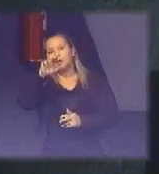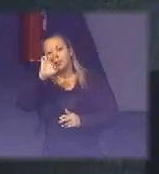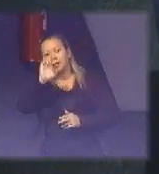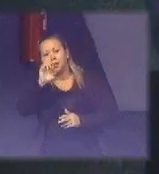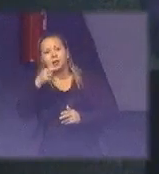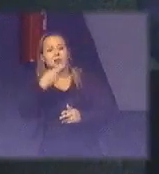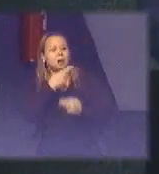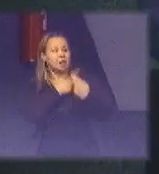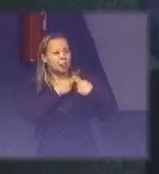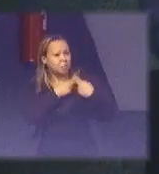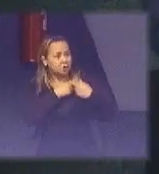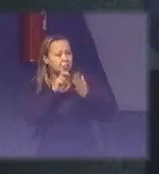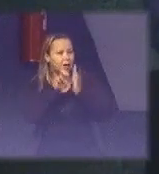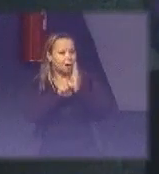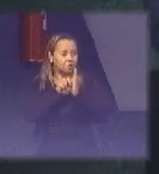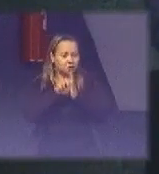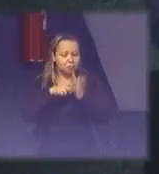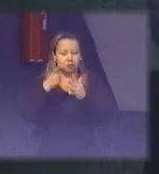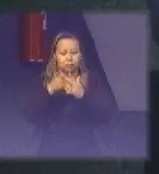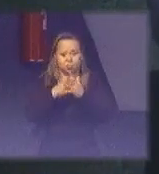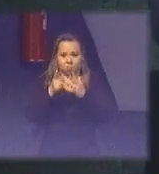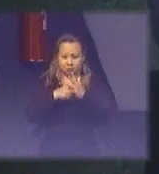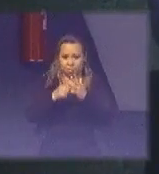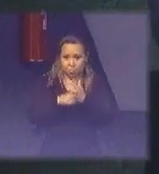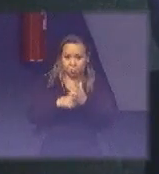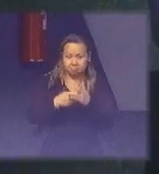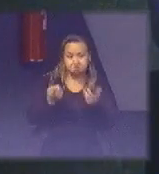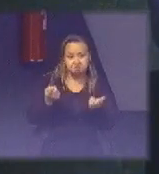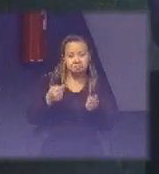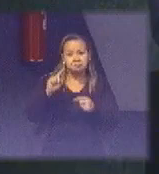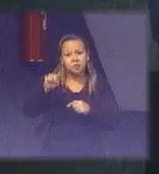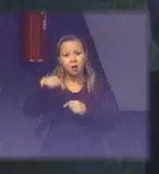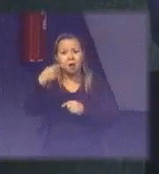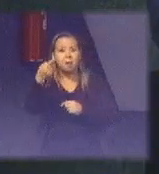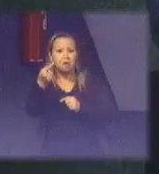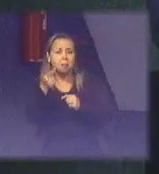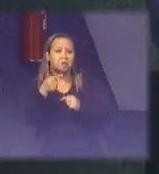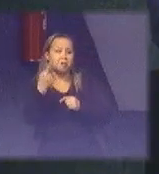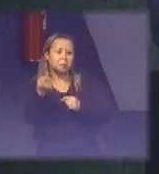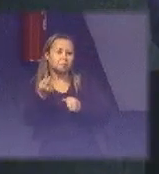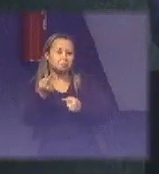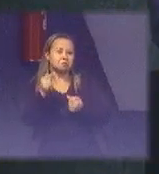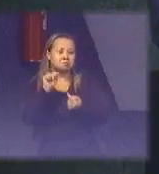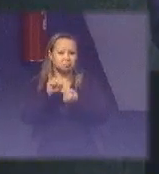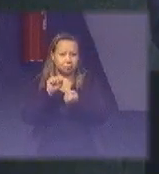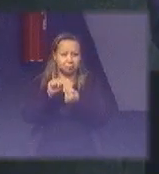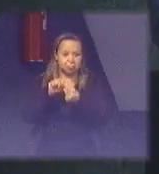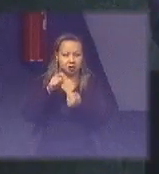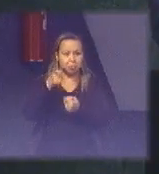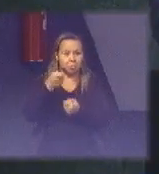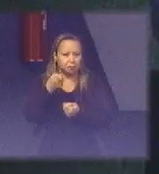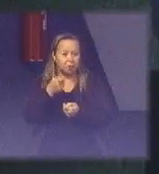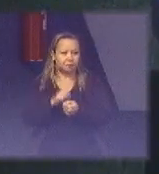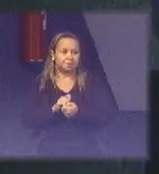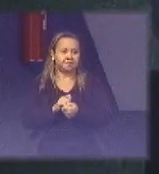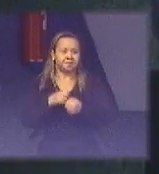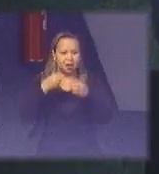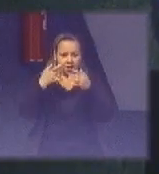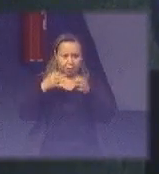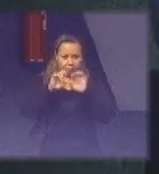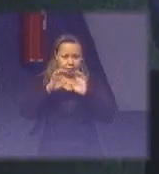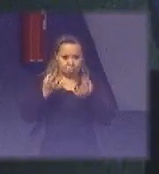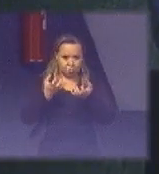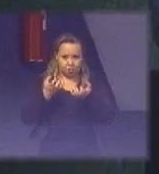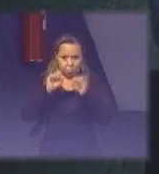Marcelo, nossa medida é quilo. Nossa medida é quilo. Ok, eu concordo. Mas, assim, até para ficar um pouco mais claro, eu acho